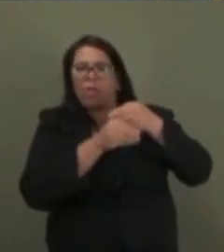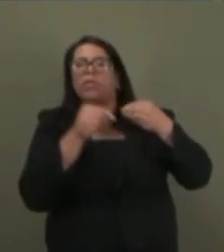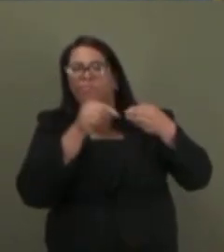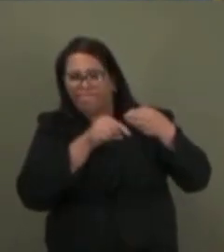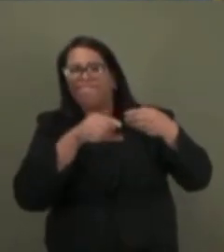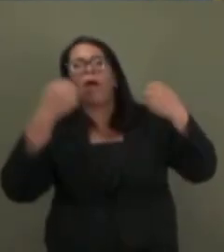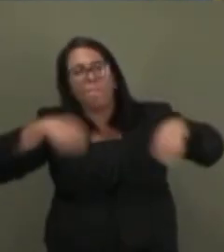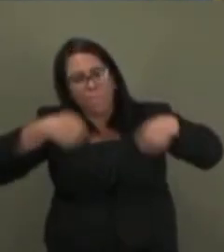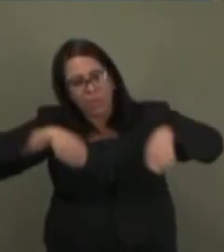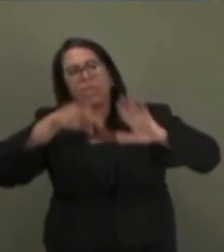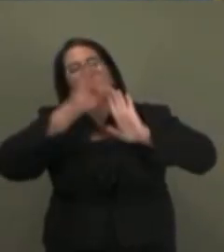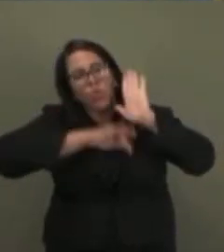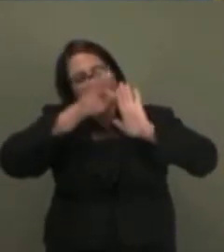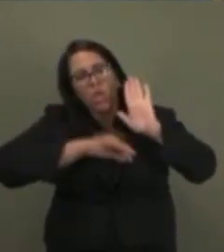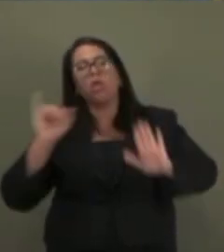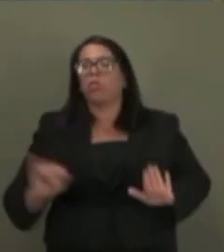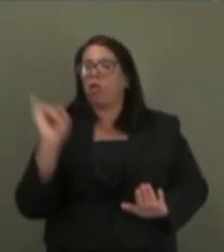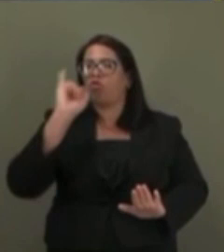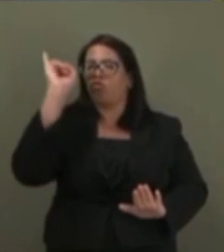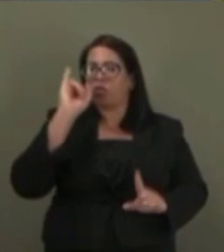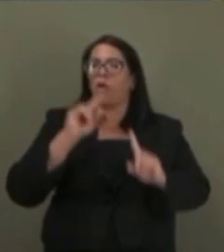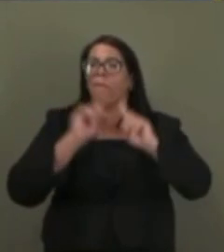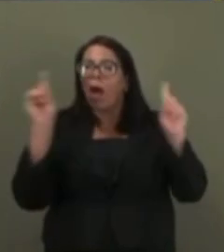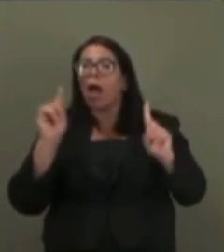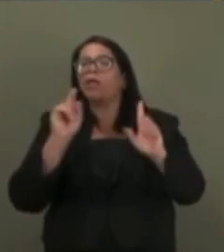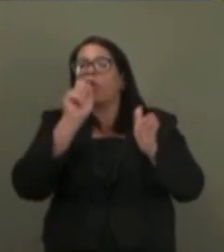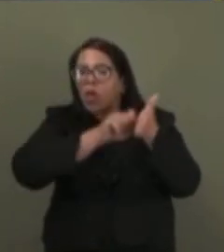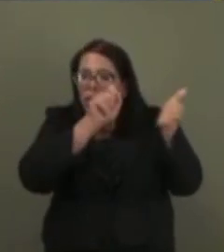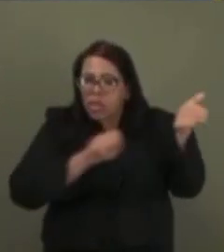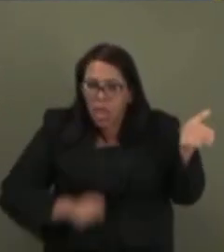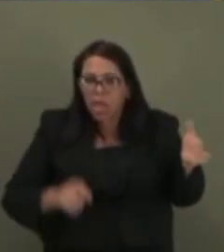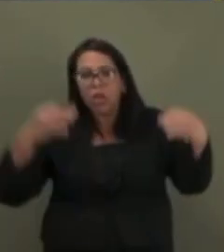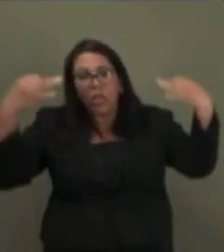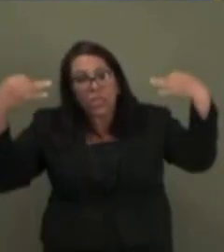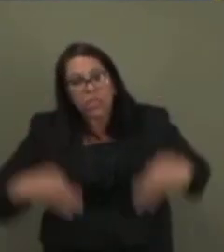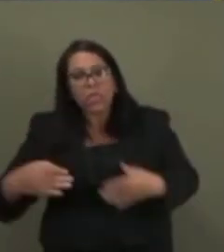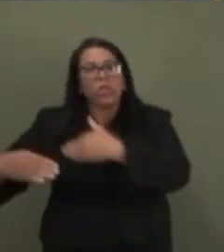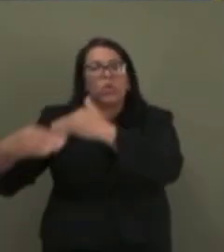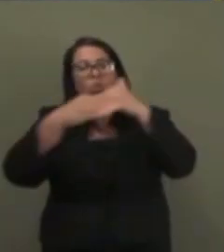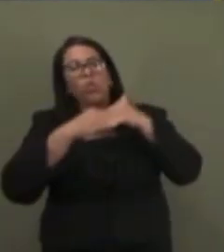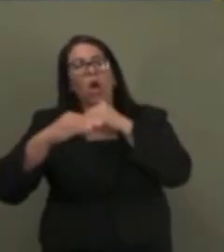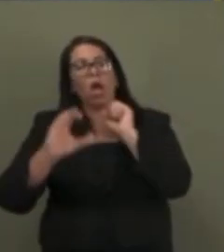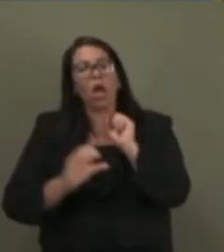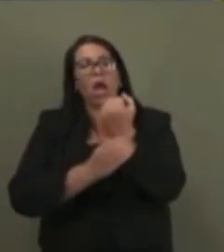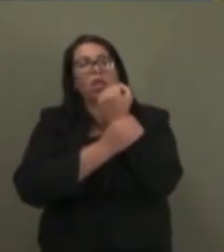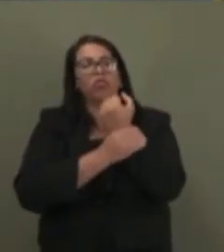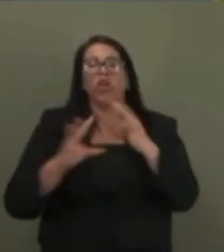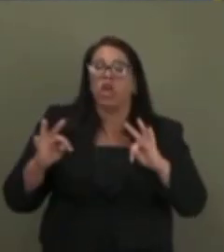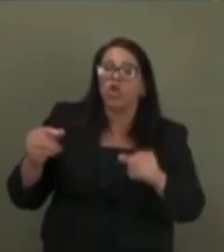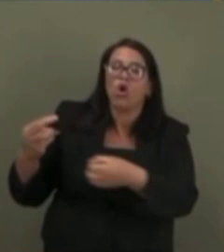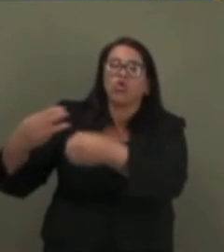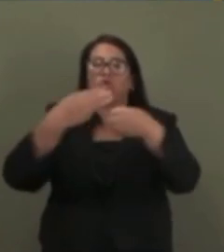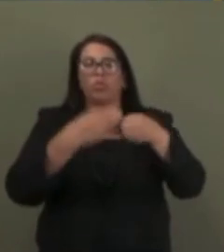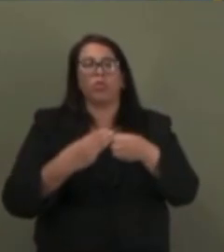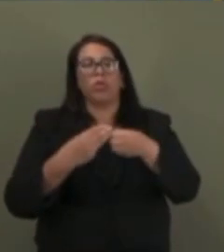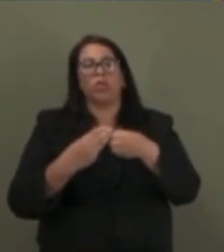tributária é essencial, mas deve ser feita de forma justa e equilibrada, garantido que todos os municípios,